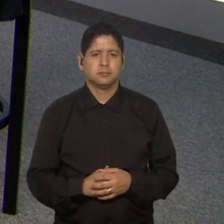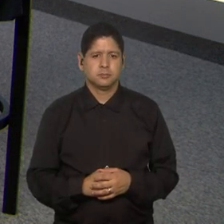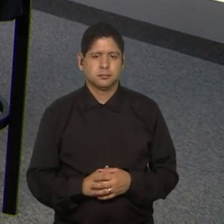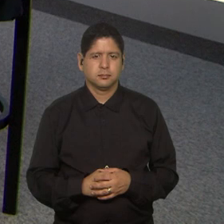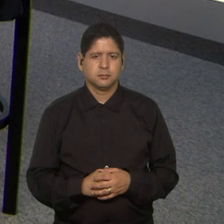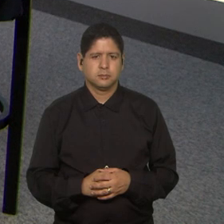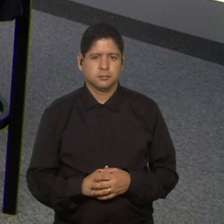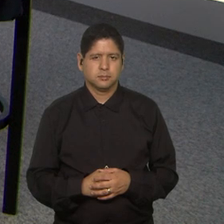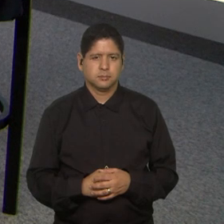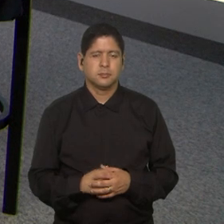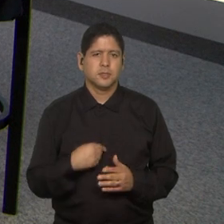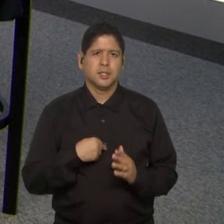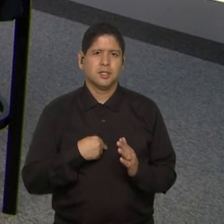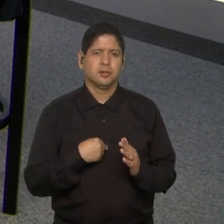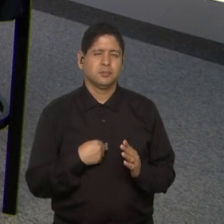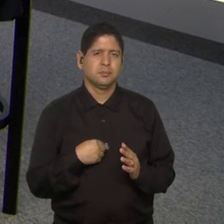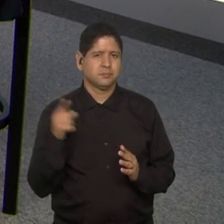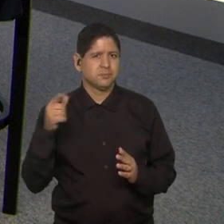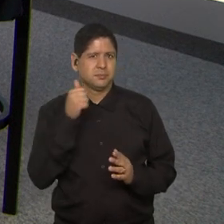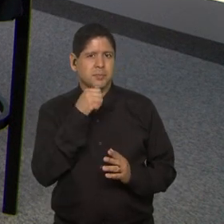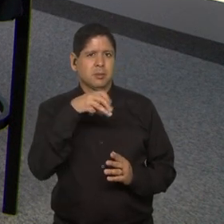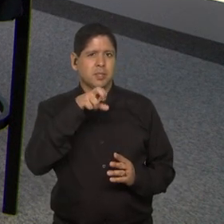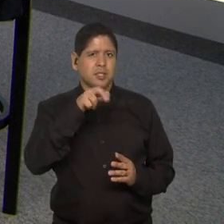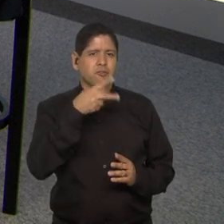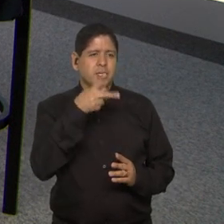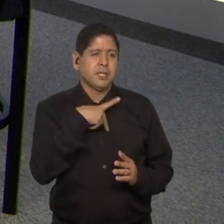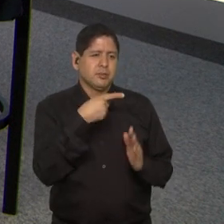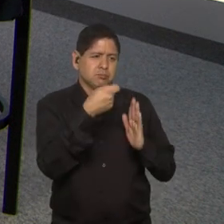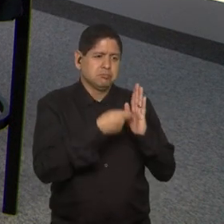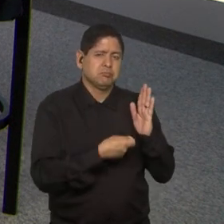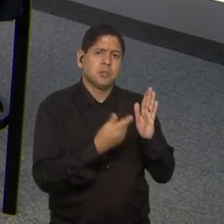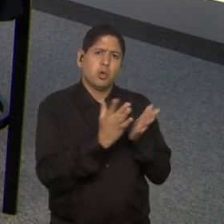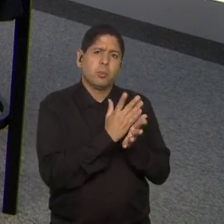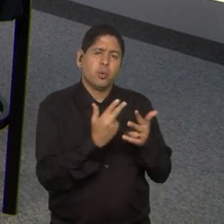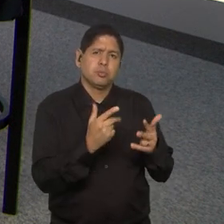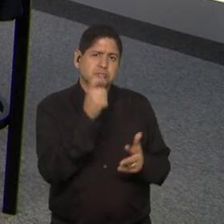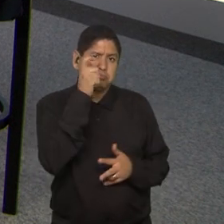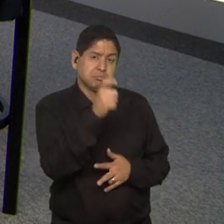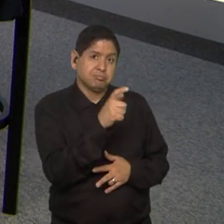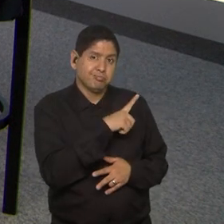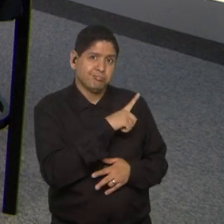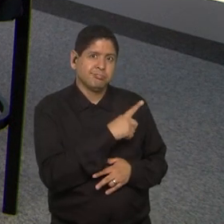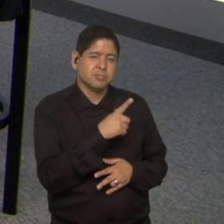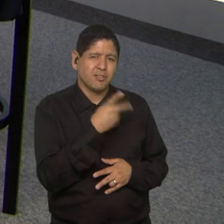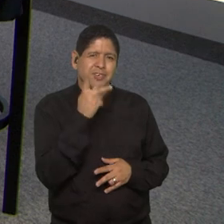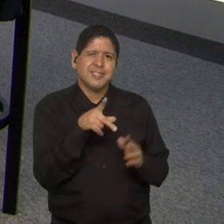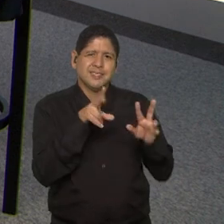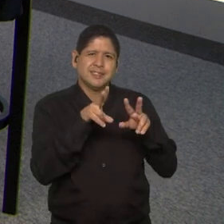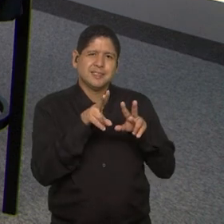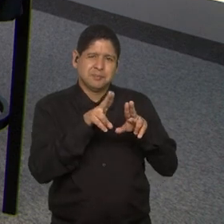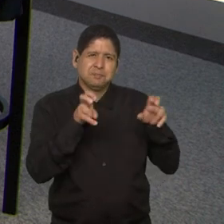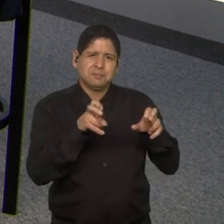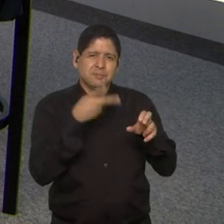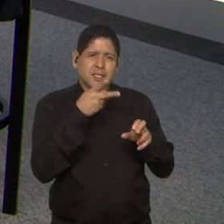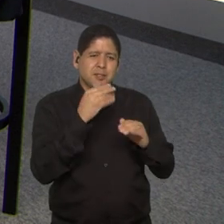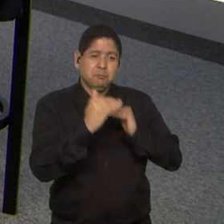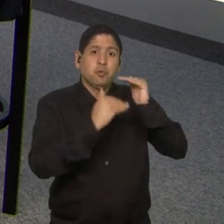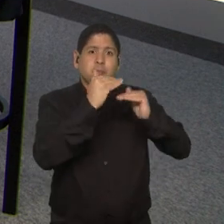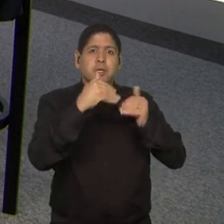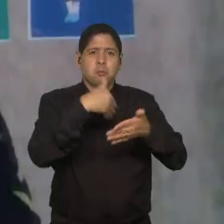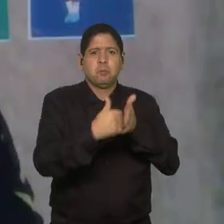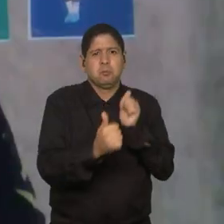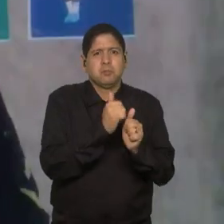Olha, fui anotando algumas coisinhas aqui que eu acho que são interessantes. O... falar de desenvolvimento do futebol